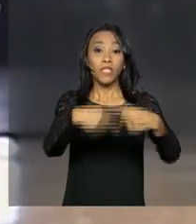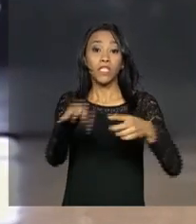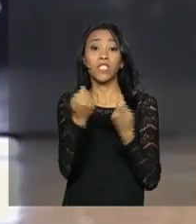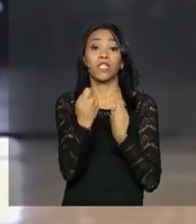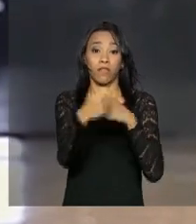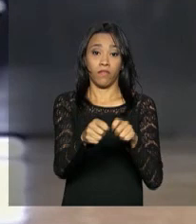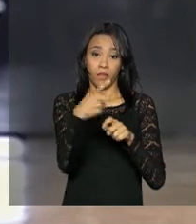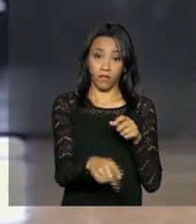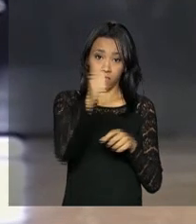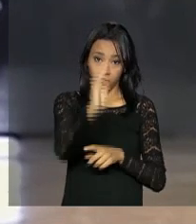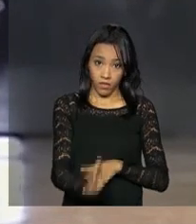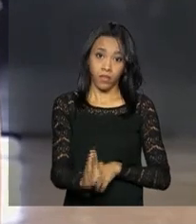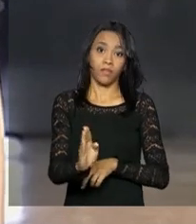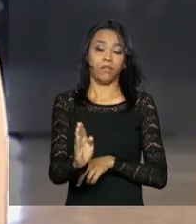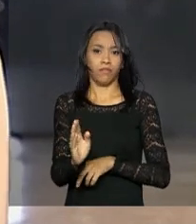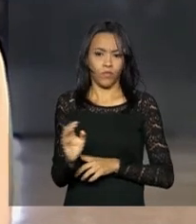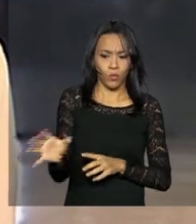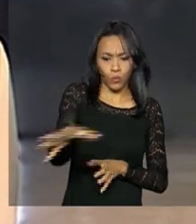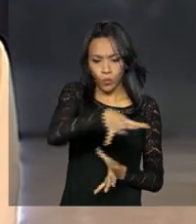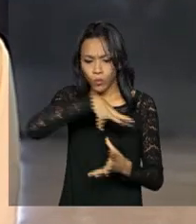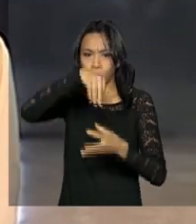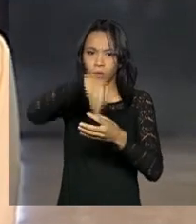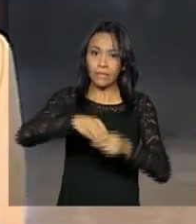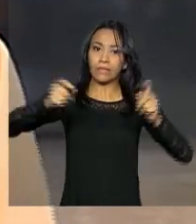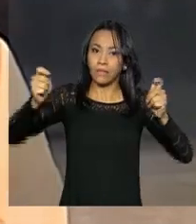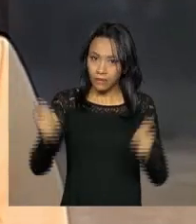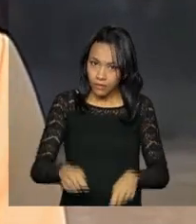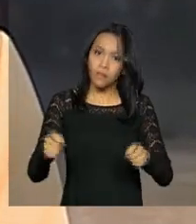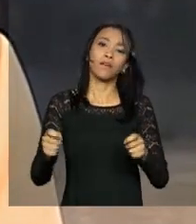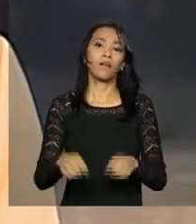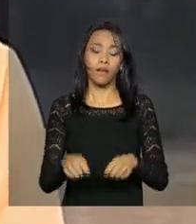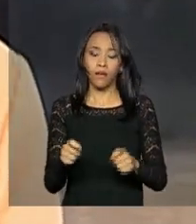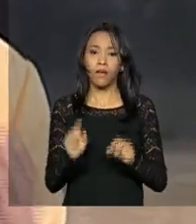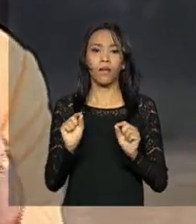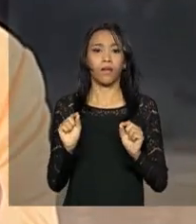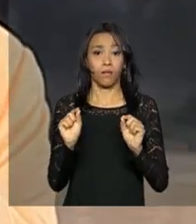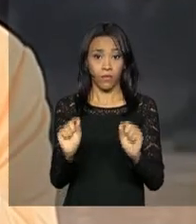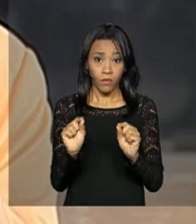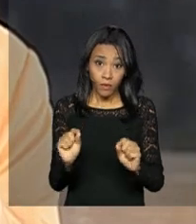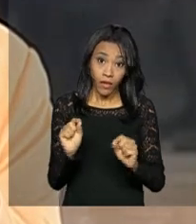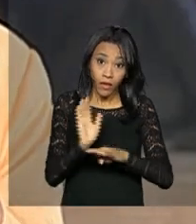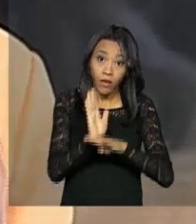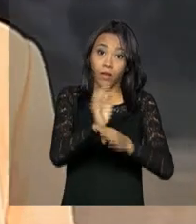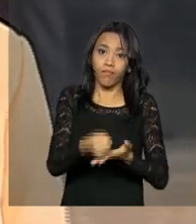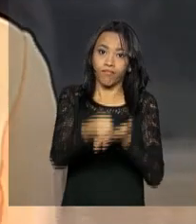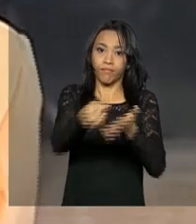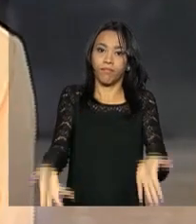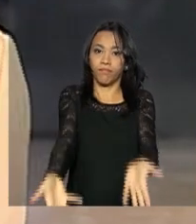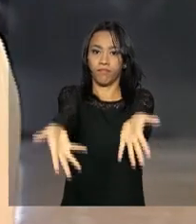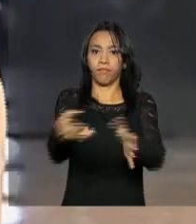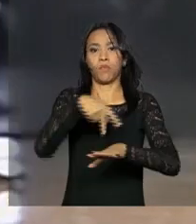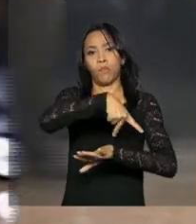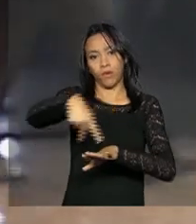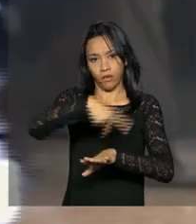elas são capazes de gerar uma grande vantagem para o país. Nós